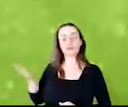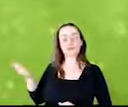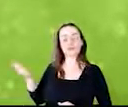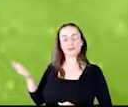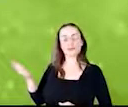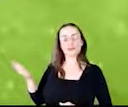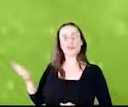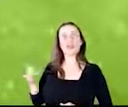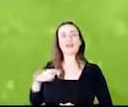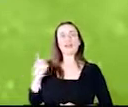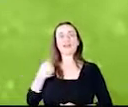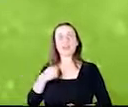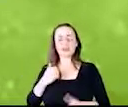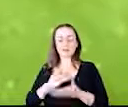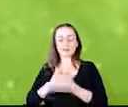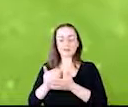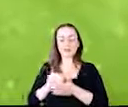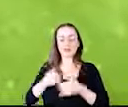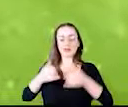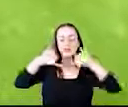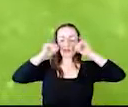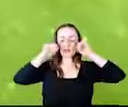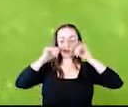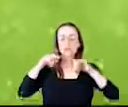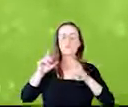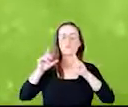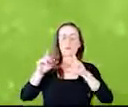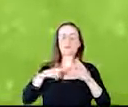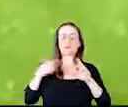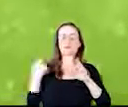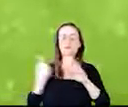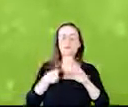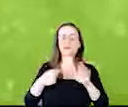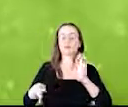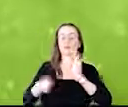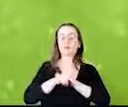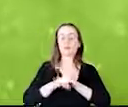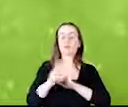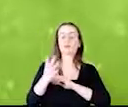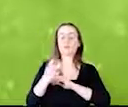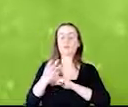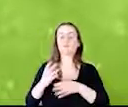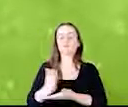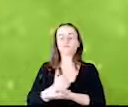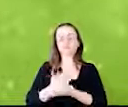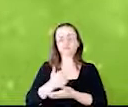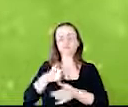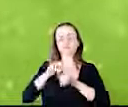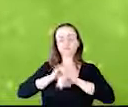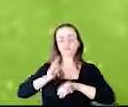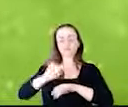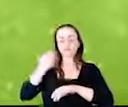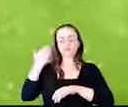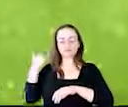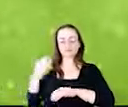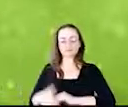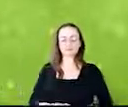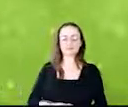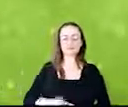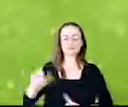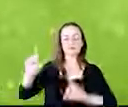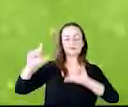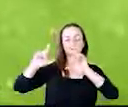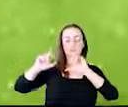então, entra com o gado. Essa foto é lá da nossa propriedade, com uma terceira safra. Como já foi dito aqui no painel anterior, essa foto aí é de